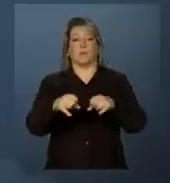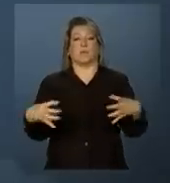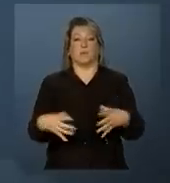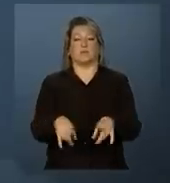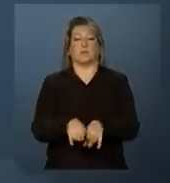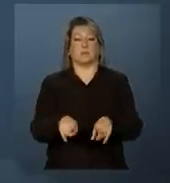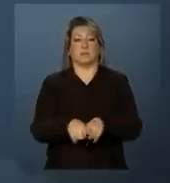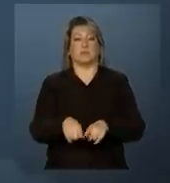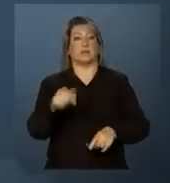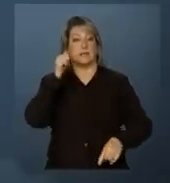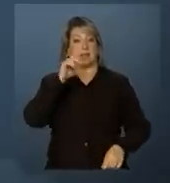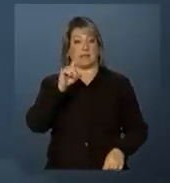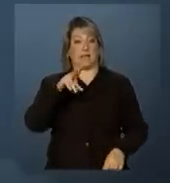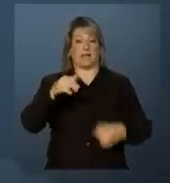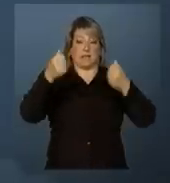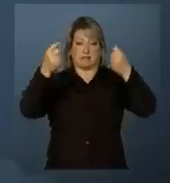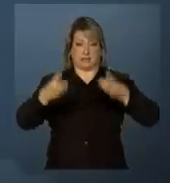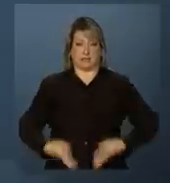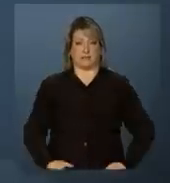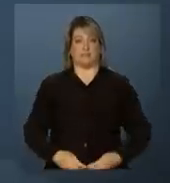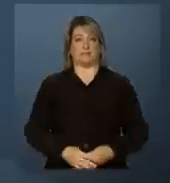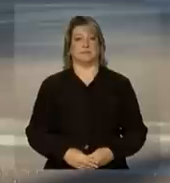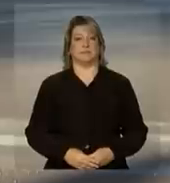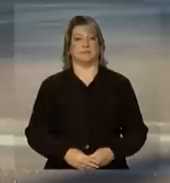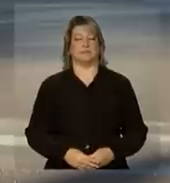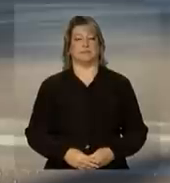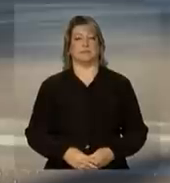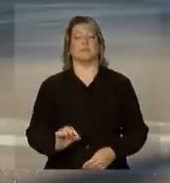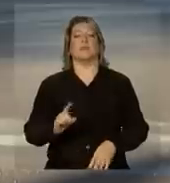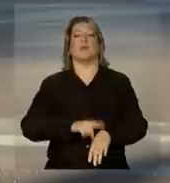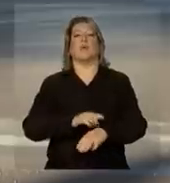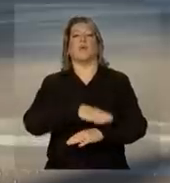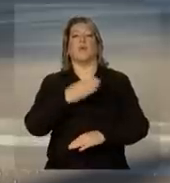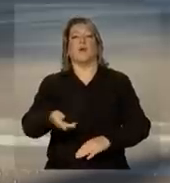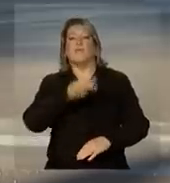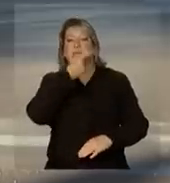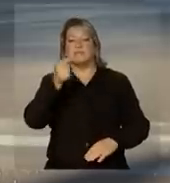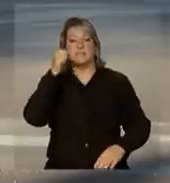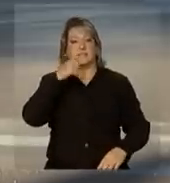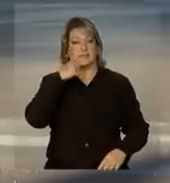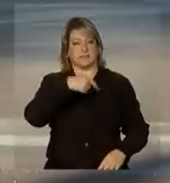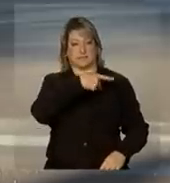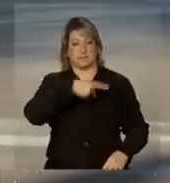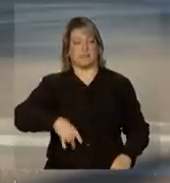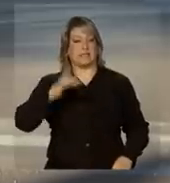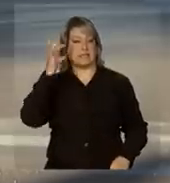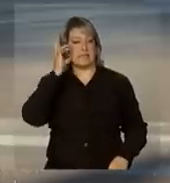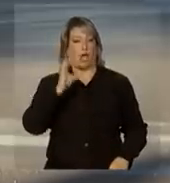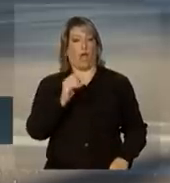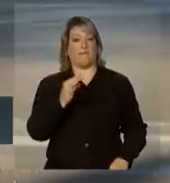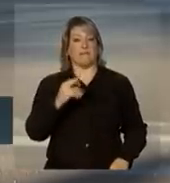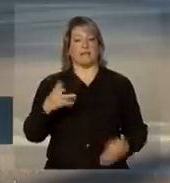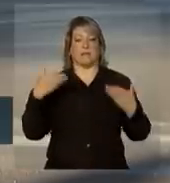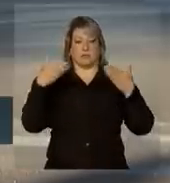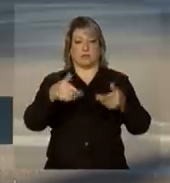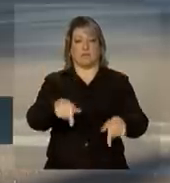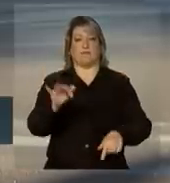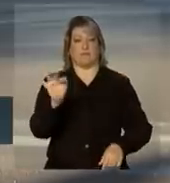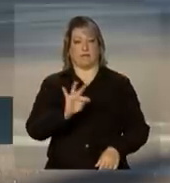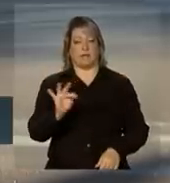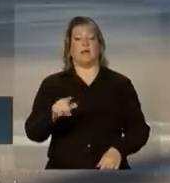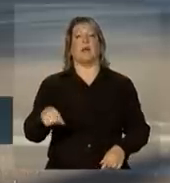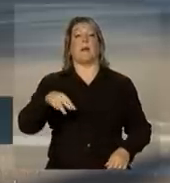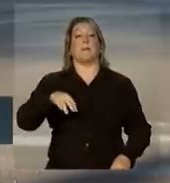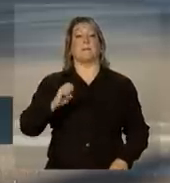repórter Daniela Almeida tem as informações. Durante a visita oficial da presidenta Dilma Rousseff à França, o Ministério da